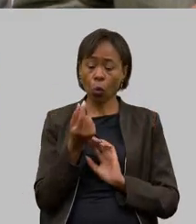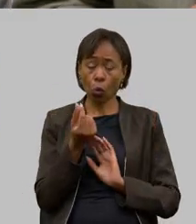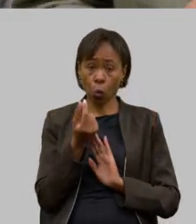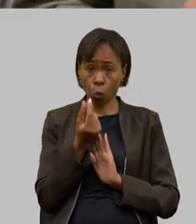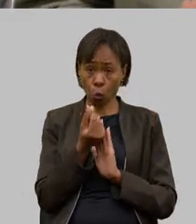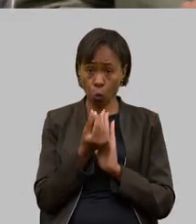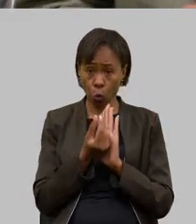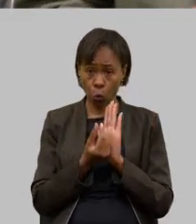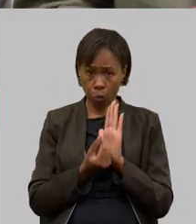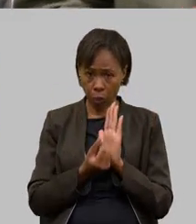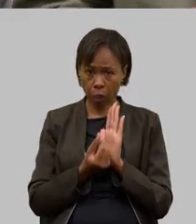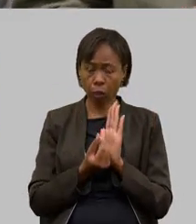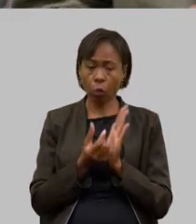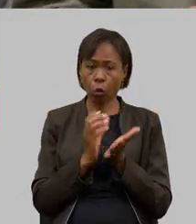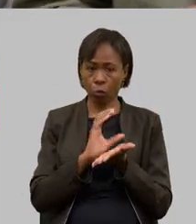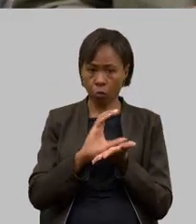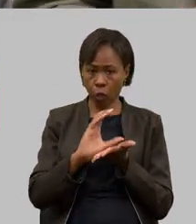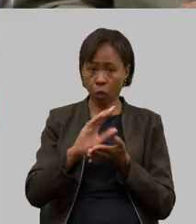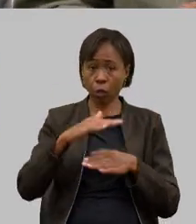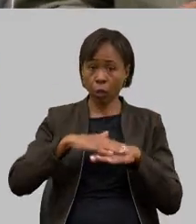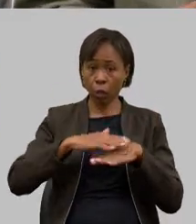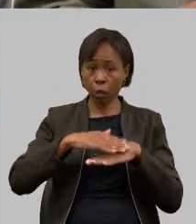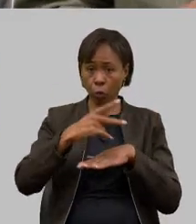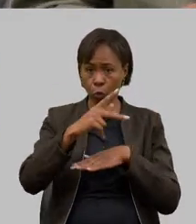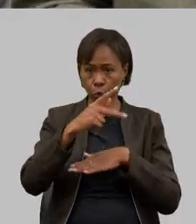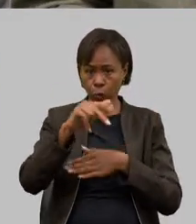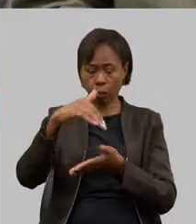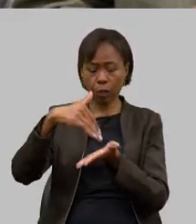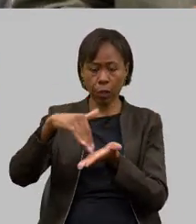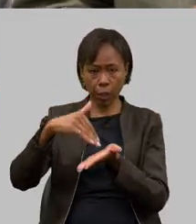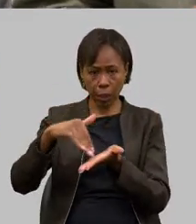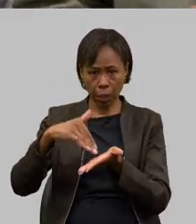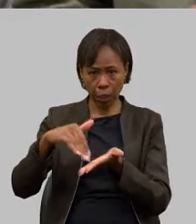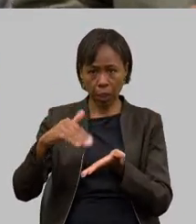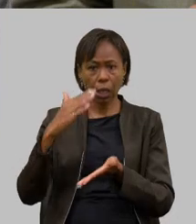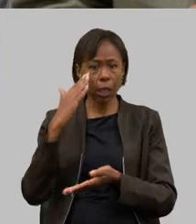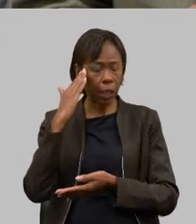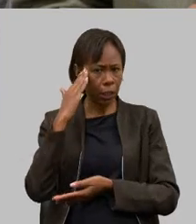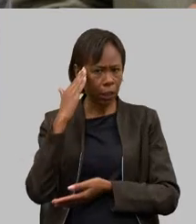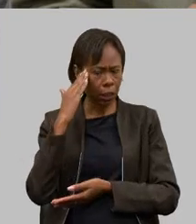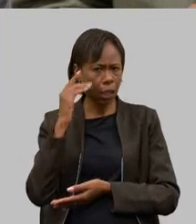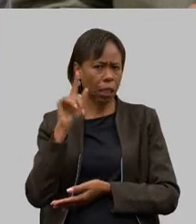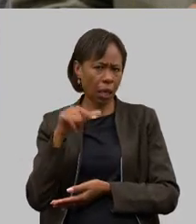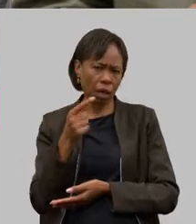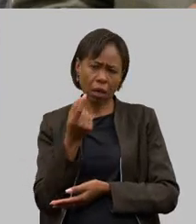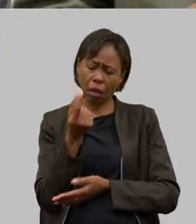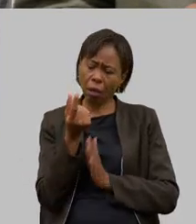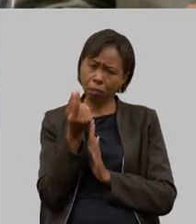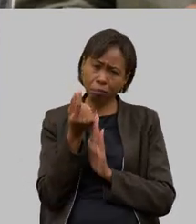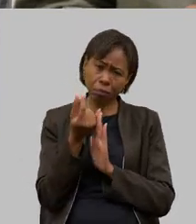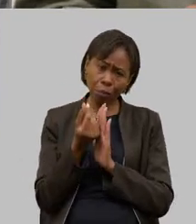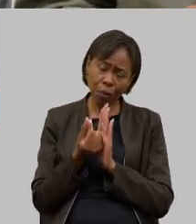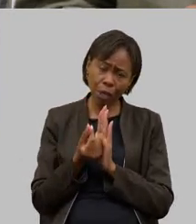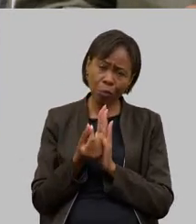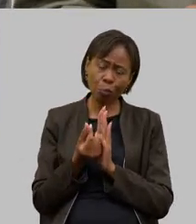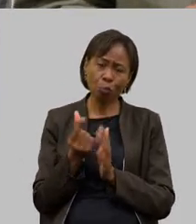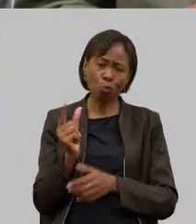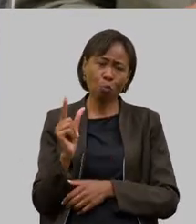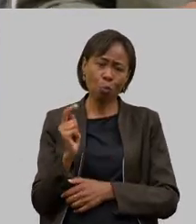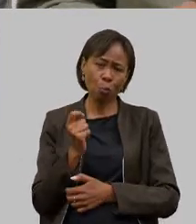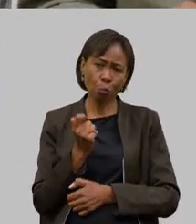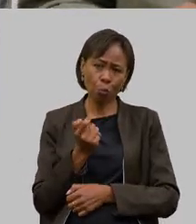da sua secretaria que nós sabemos que é um orçamento pequeno pelo que representa